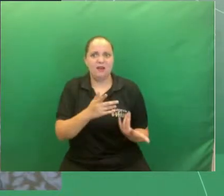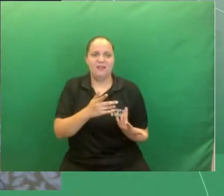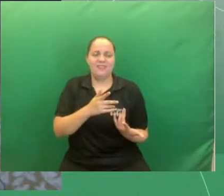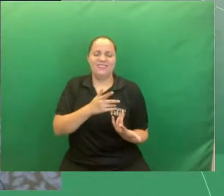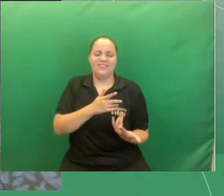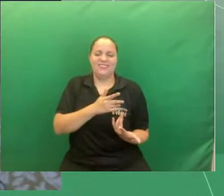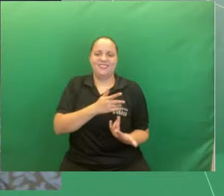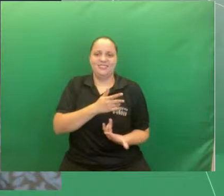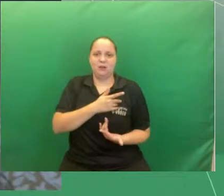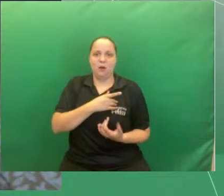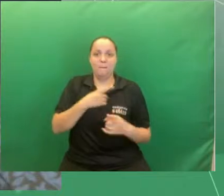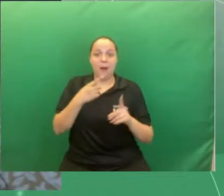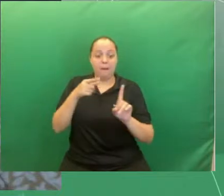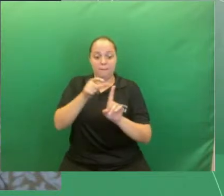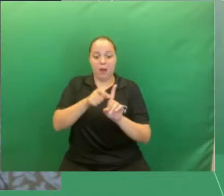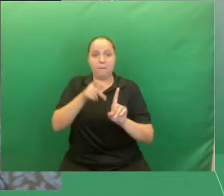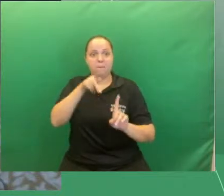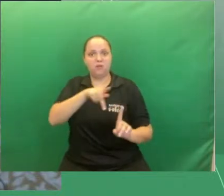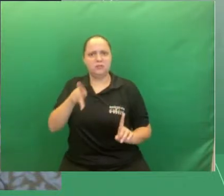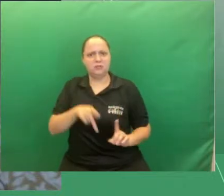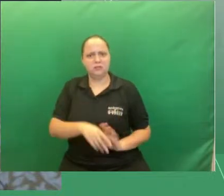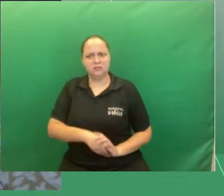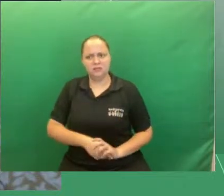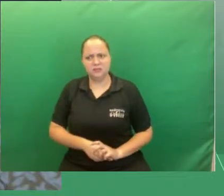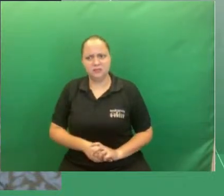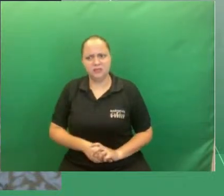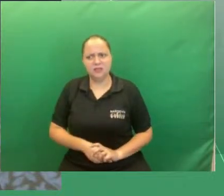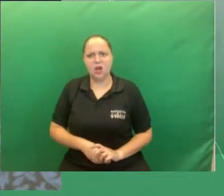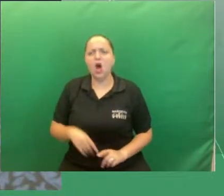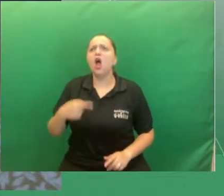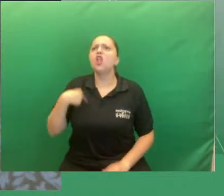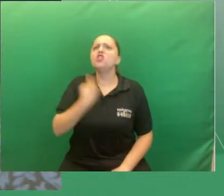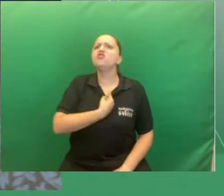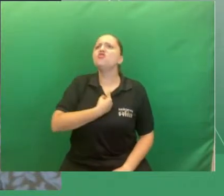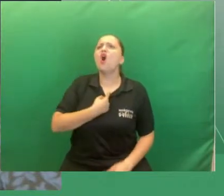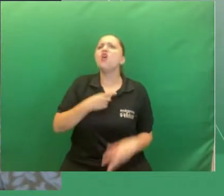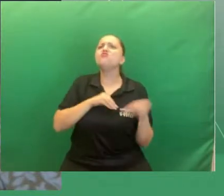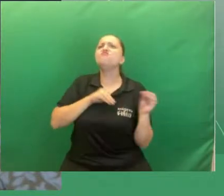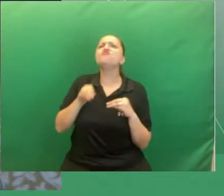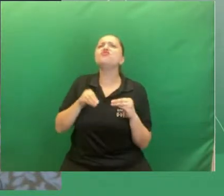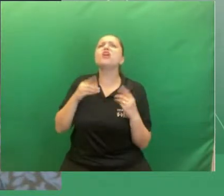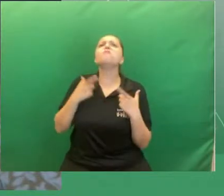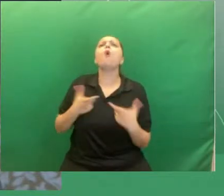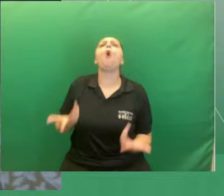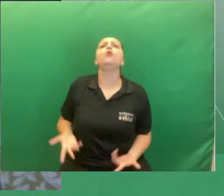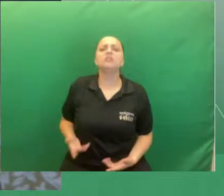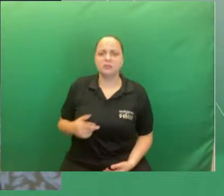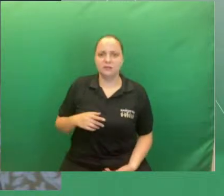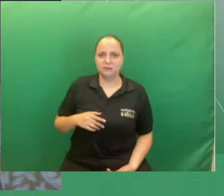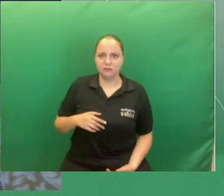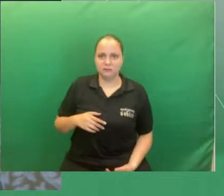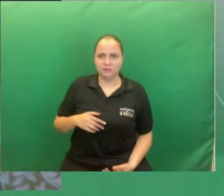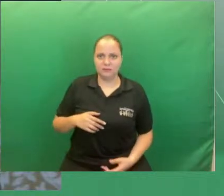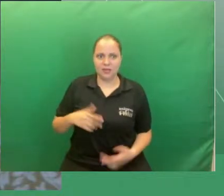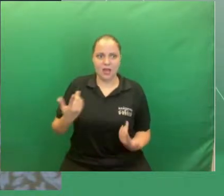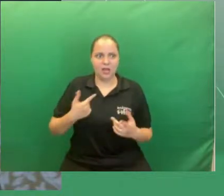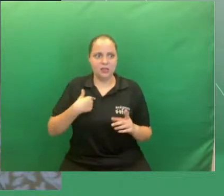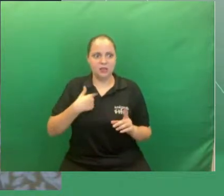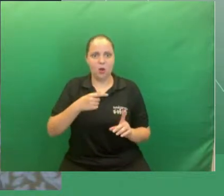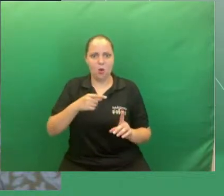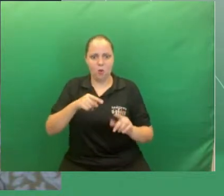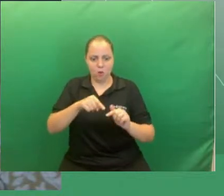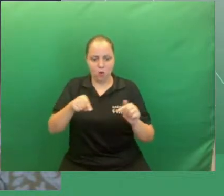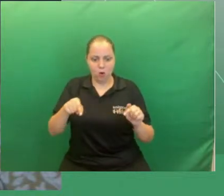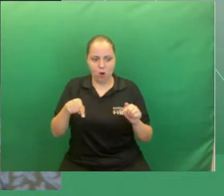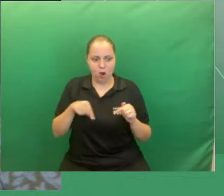ao ter dito nós mudemos o antifessor após a ridicularização em sala